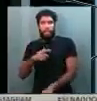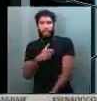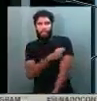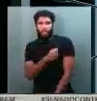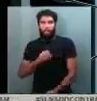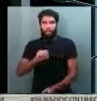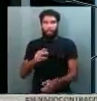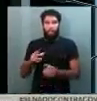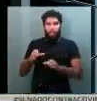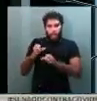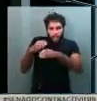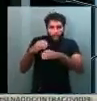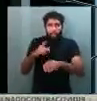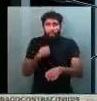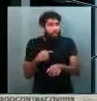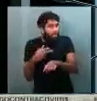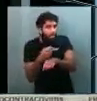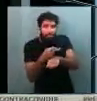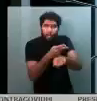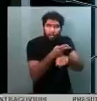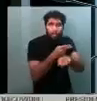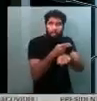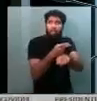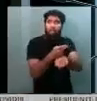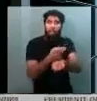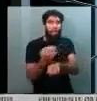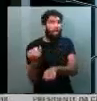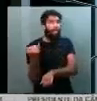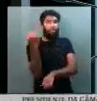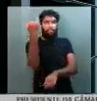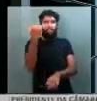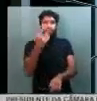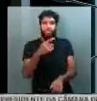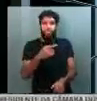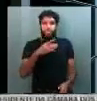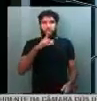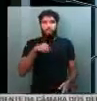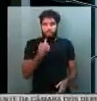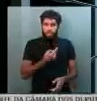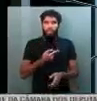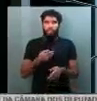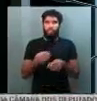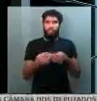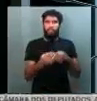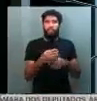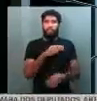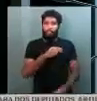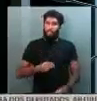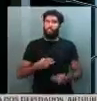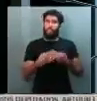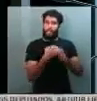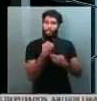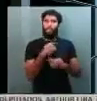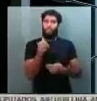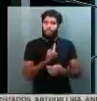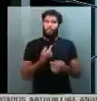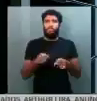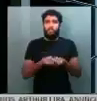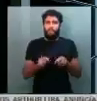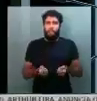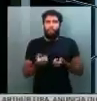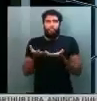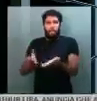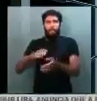laboratórios, nós estamos, vai ser nossa prioridade zero, é a orientação do nosso ministro, para que nós possamos disponibilizar